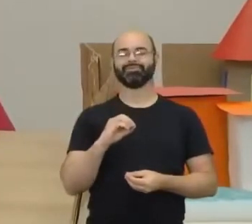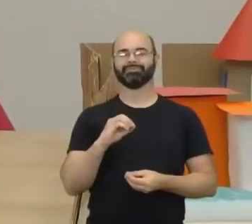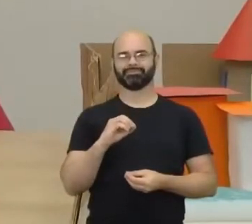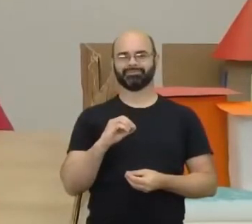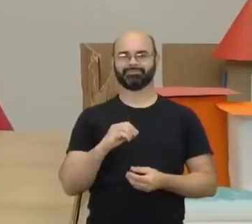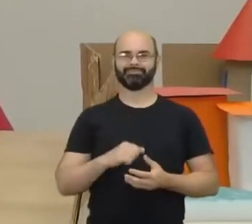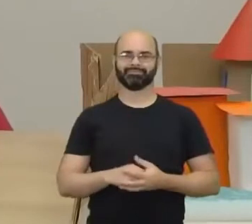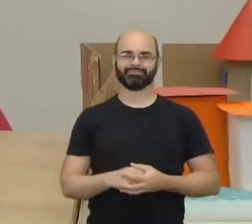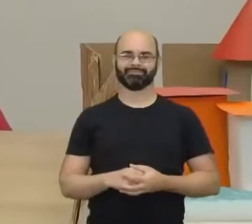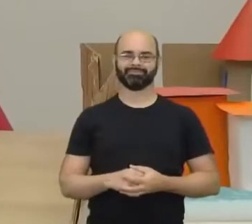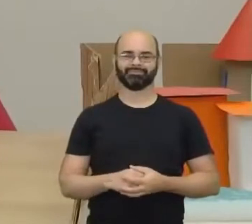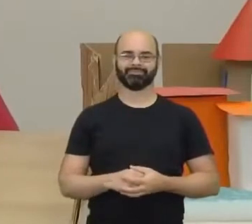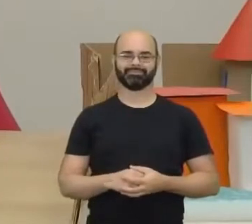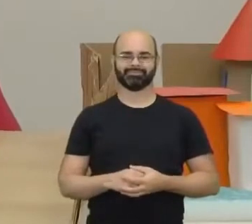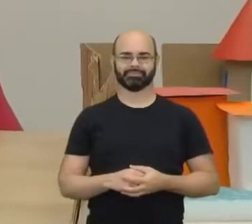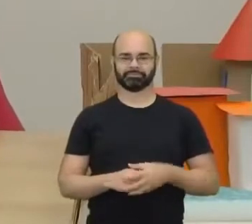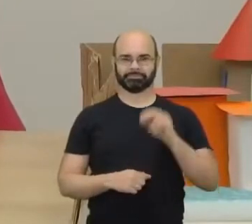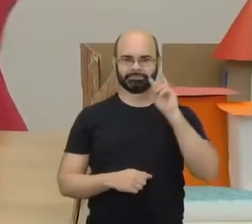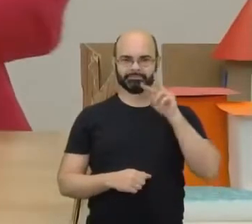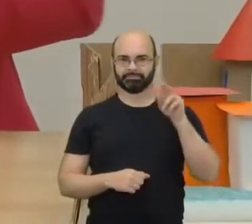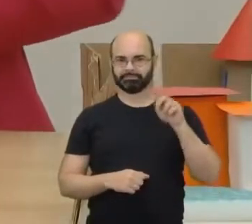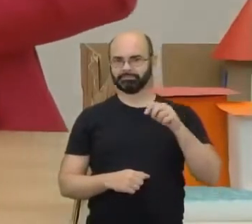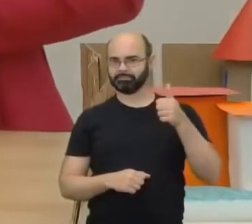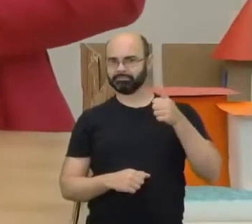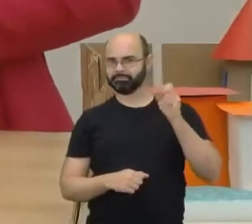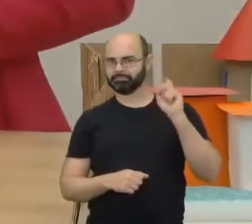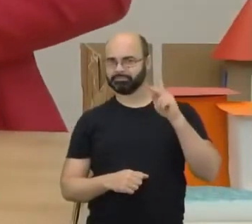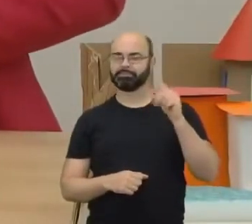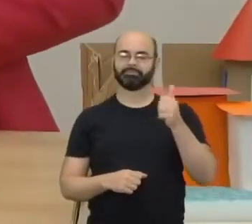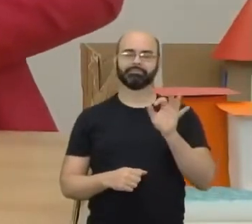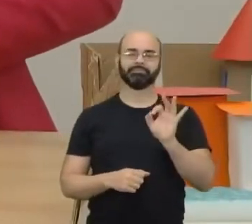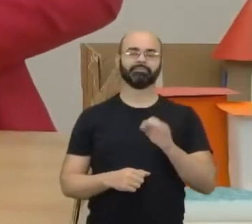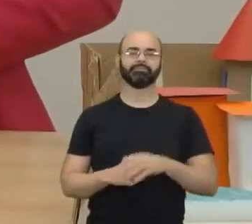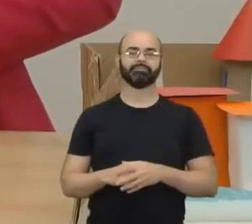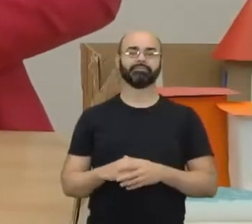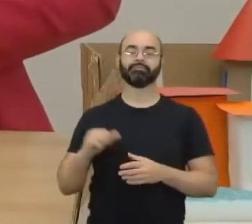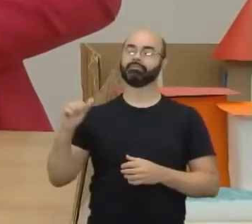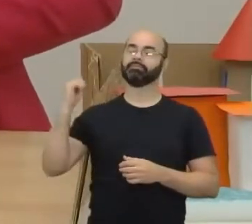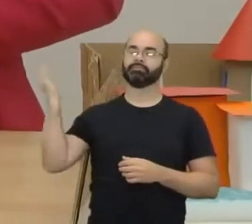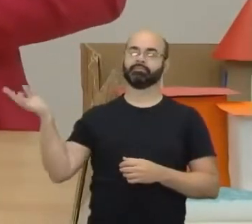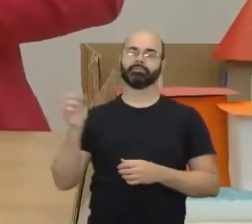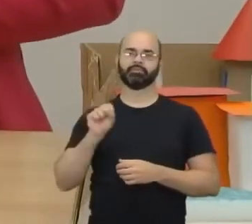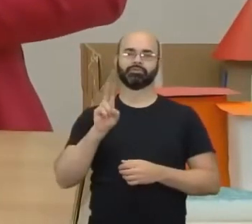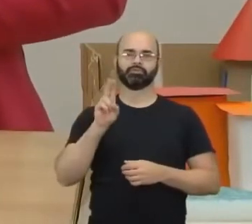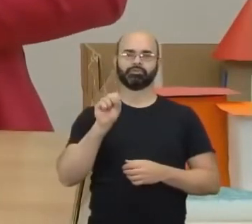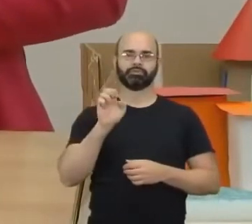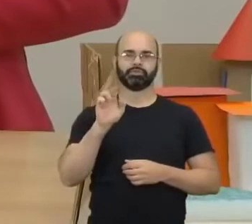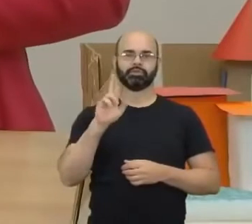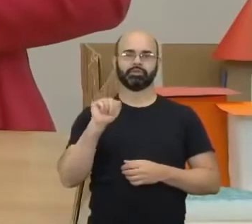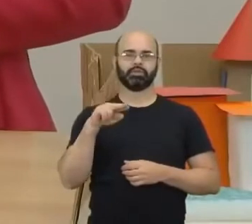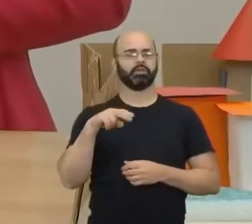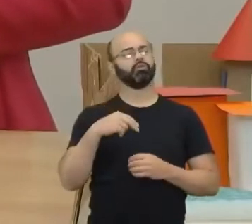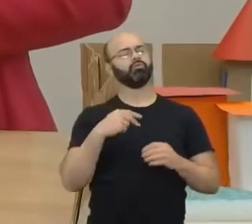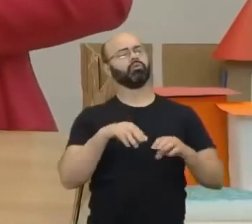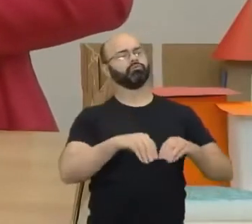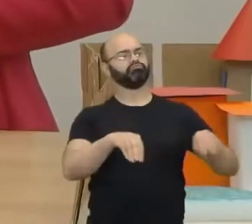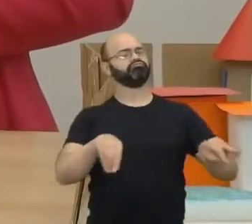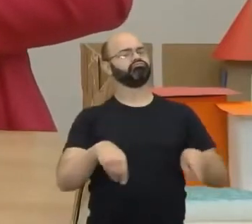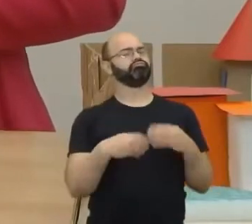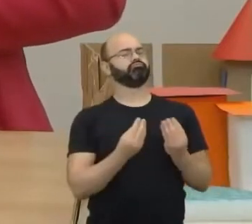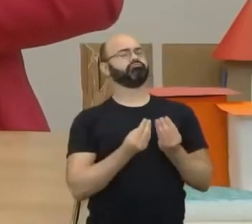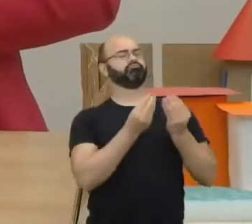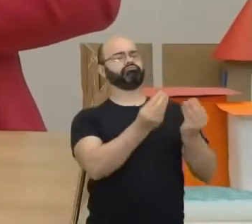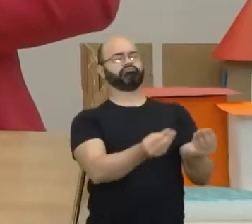tá bom assim. Tá bom assim? Fica bom e vamos. Então, olha só. O suzerano, ele é quem deu as terras.